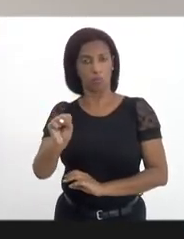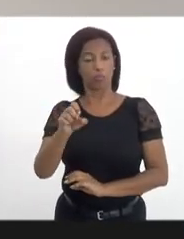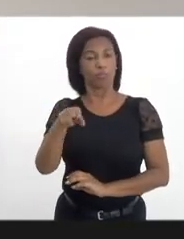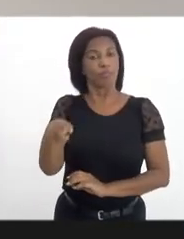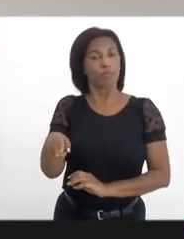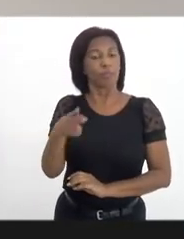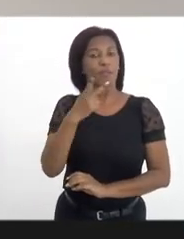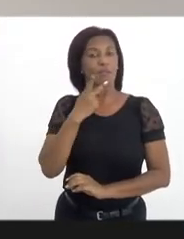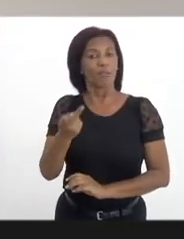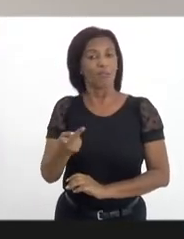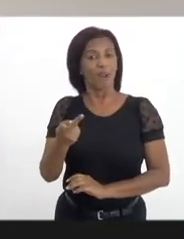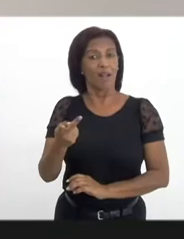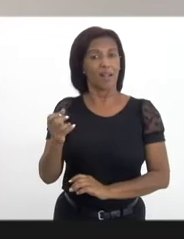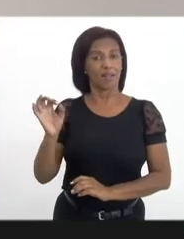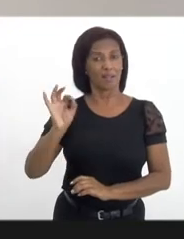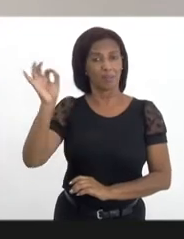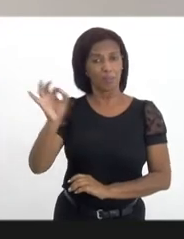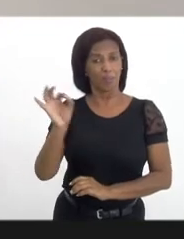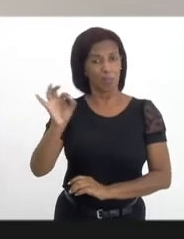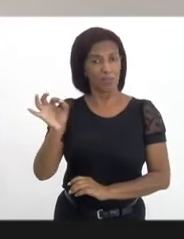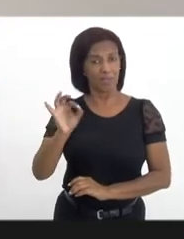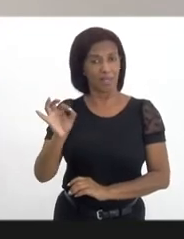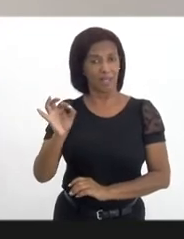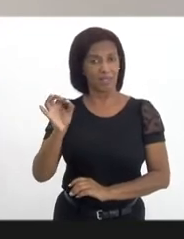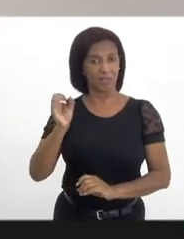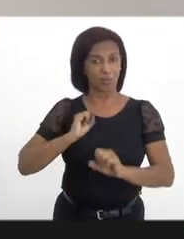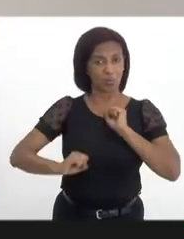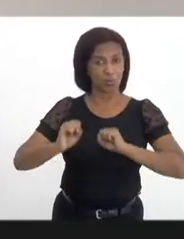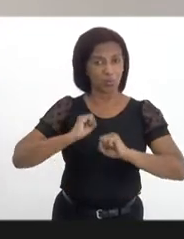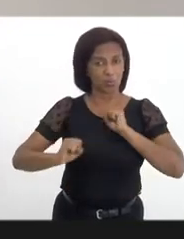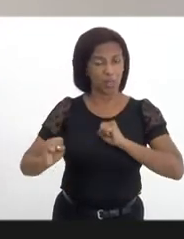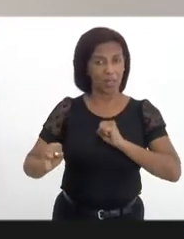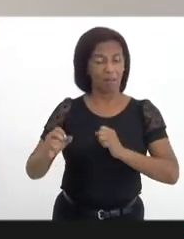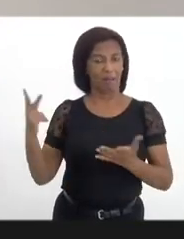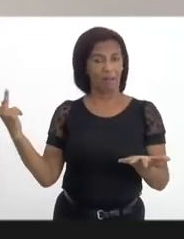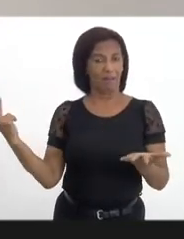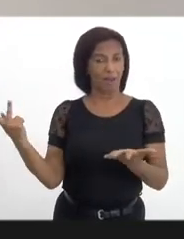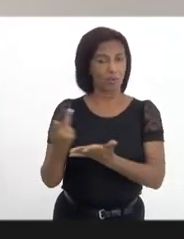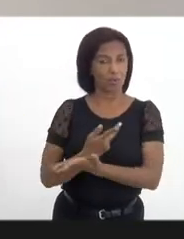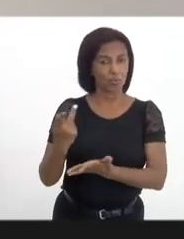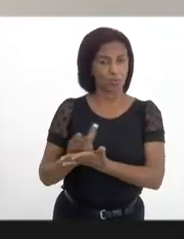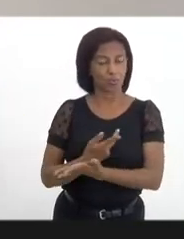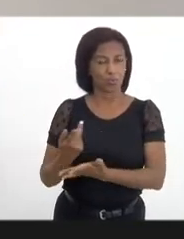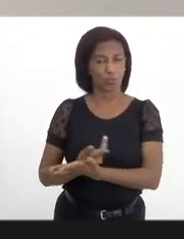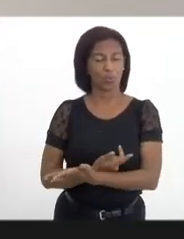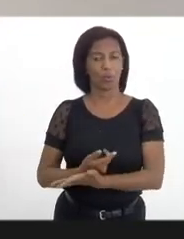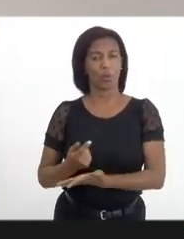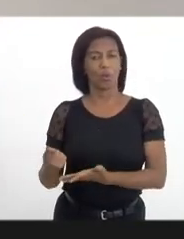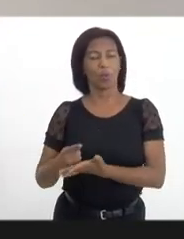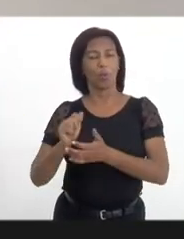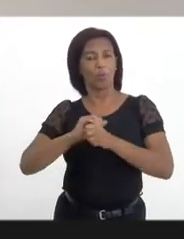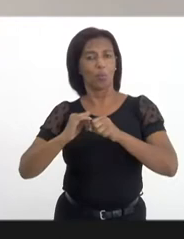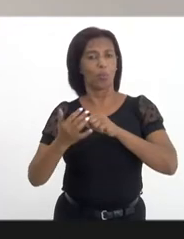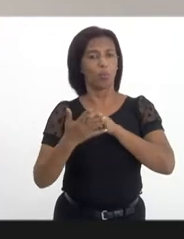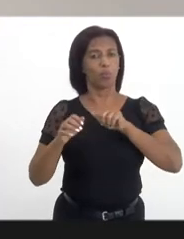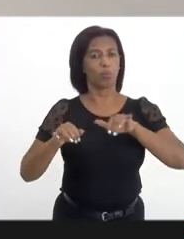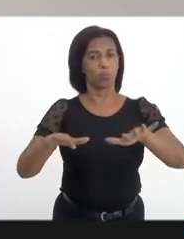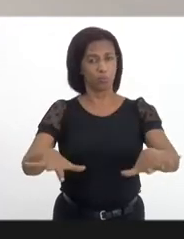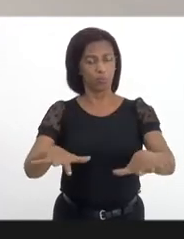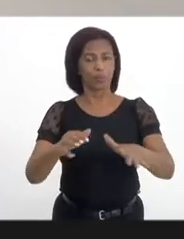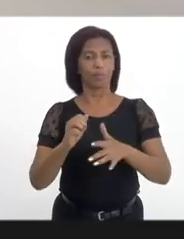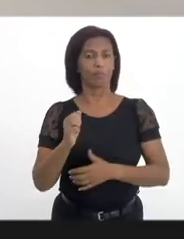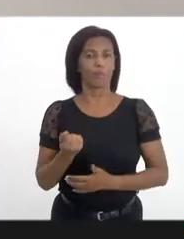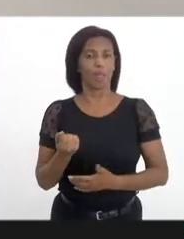indica que as altas taxas de estresse associadas aos acontecimentos catastróficos, como a da pandemia do coronavírus,